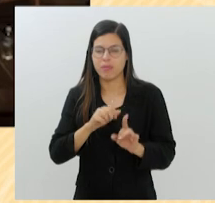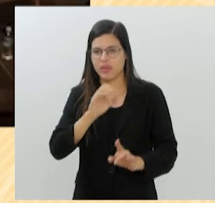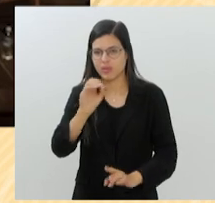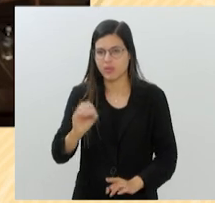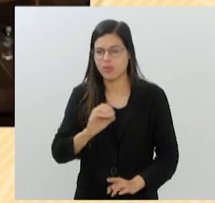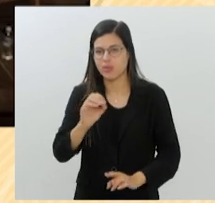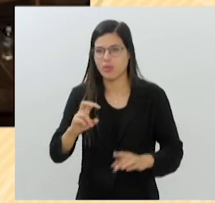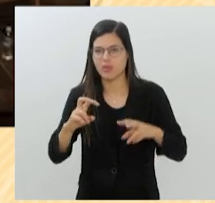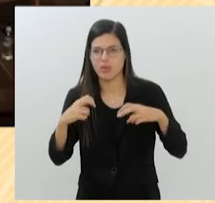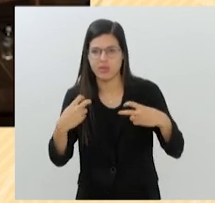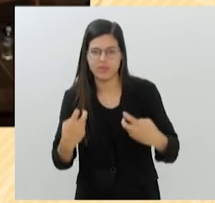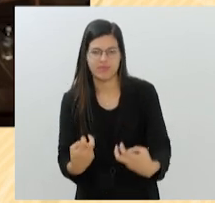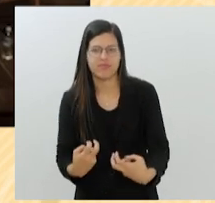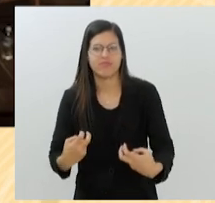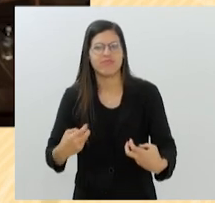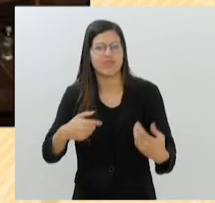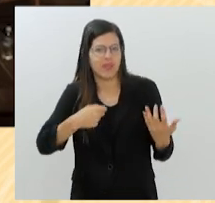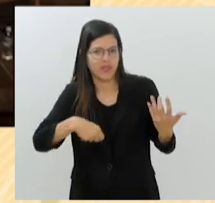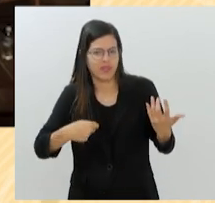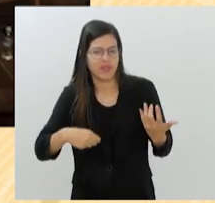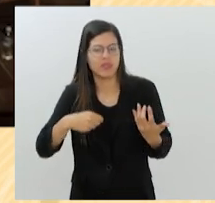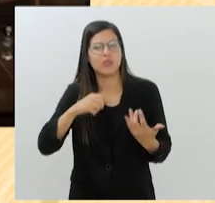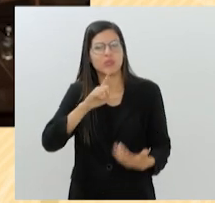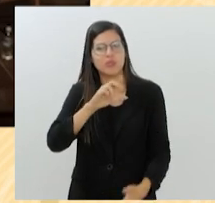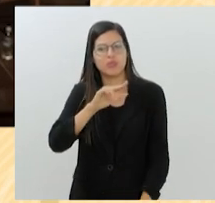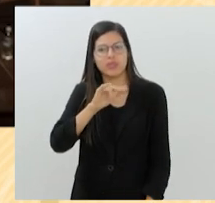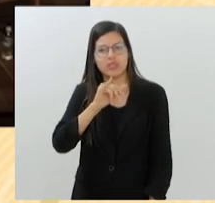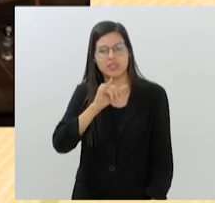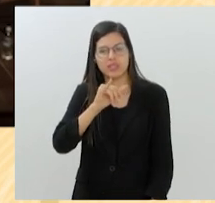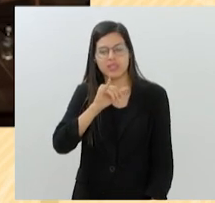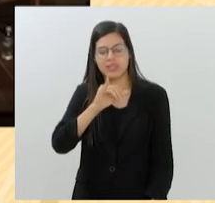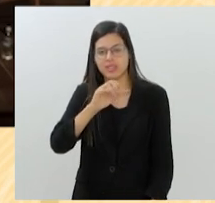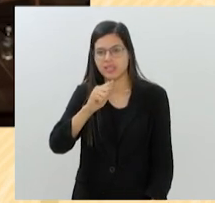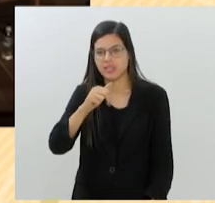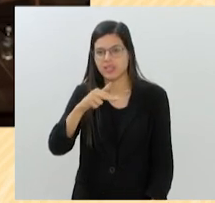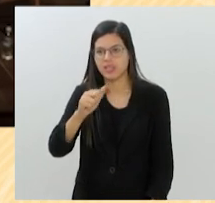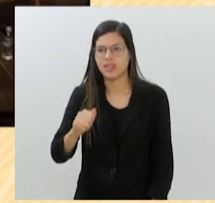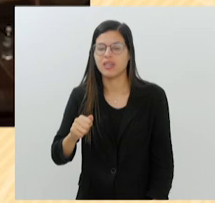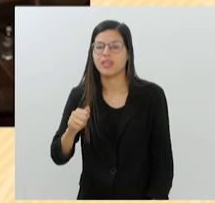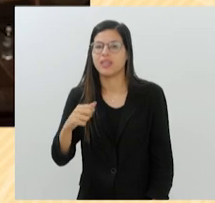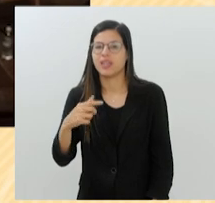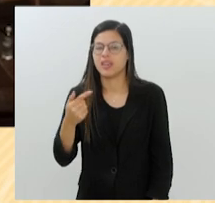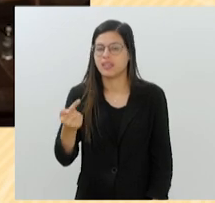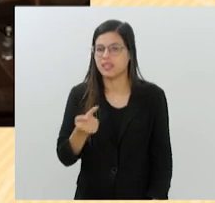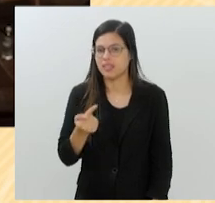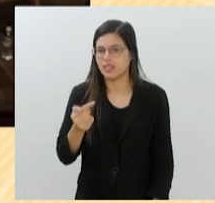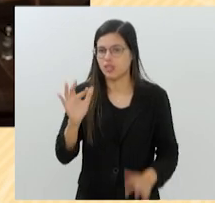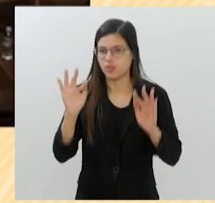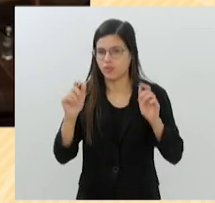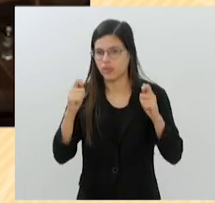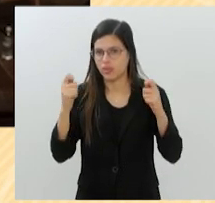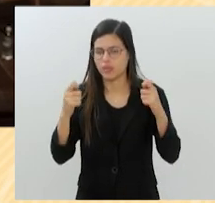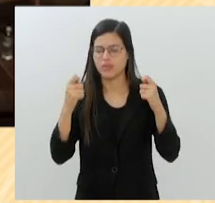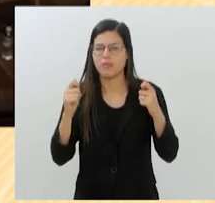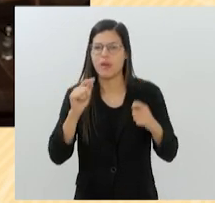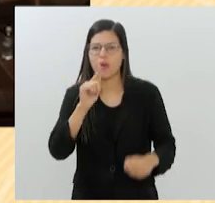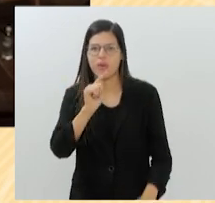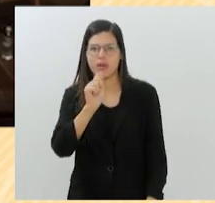choro com a cavaquinista Luciana Rabelo, como parte do sétimo festival Gamboa de Portos Abertos.